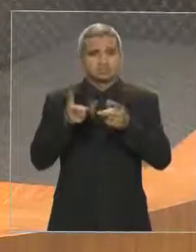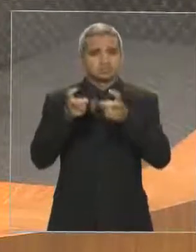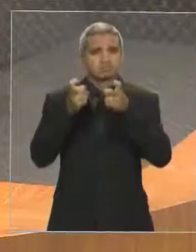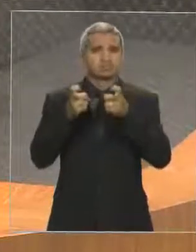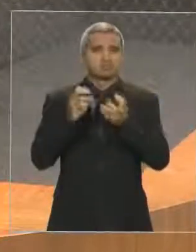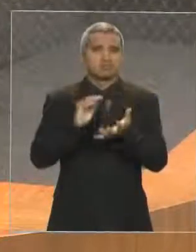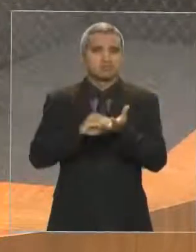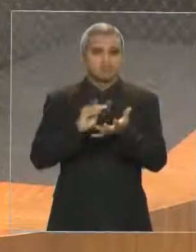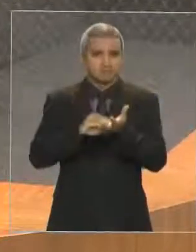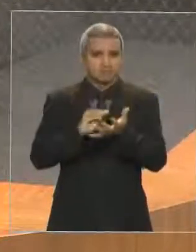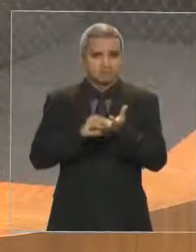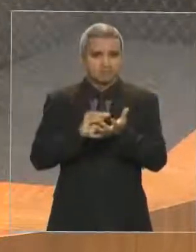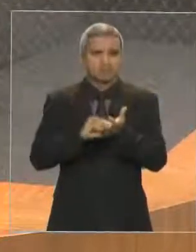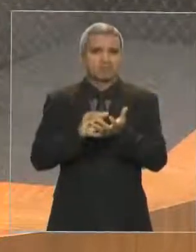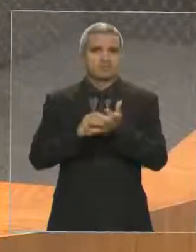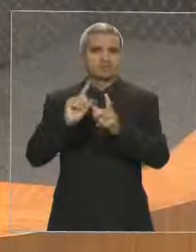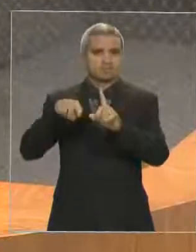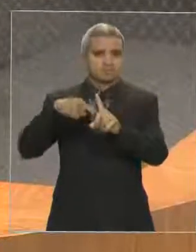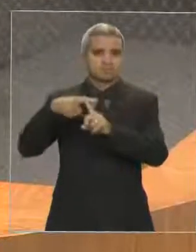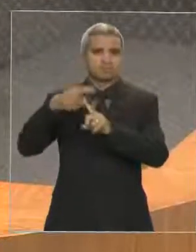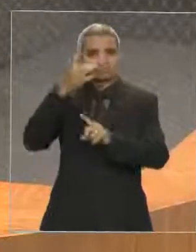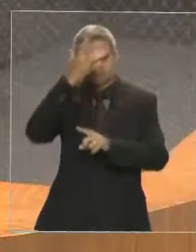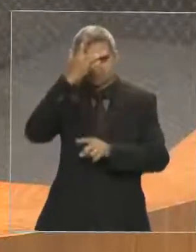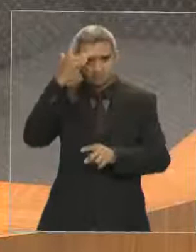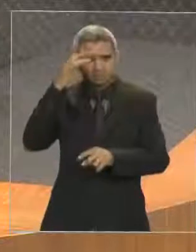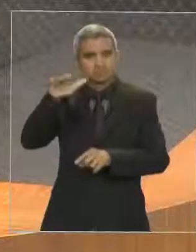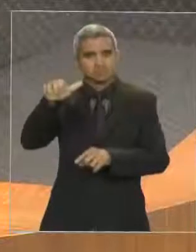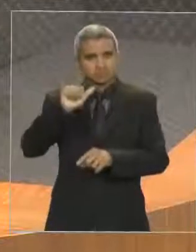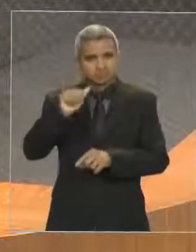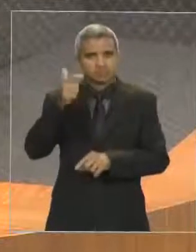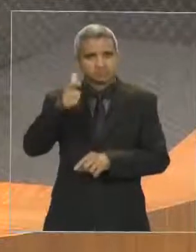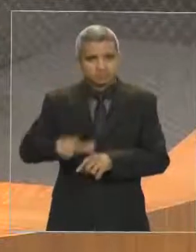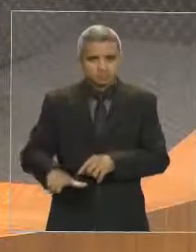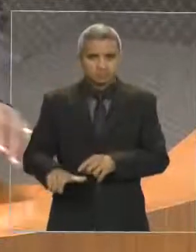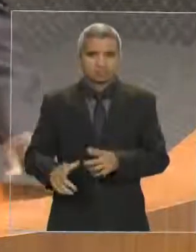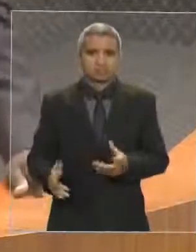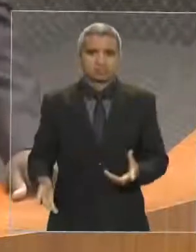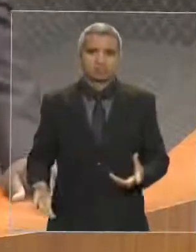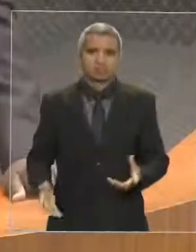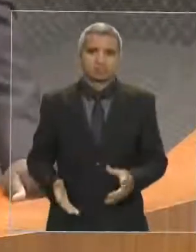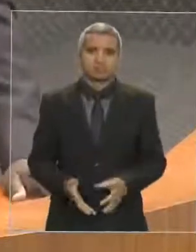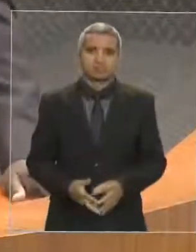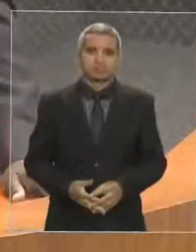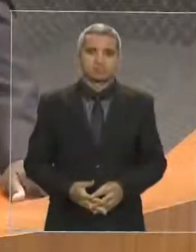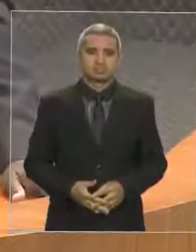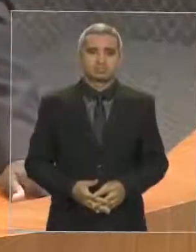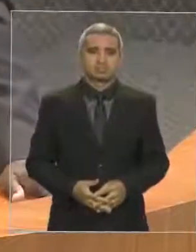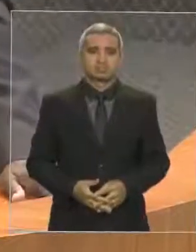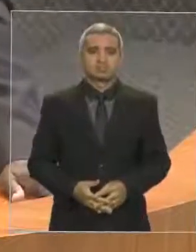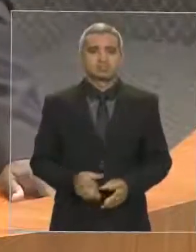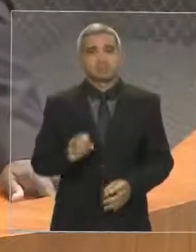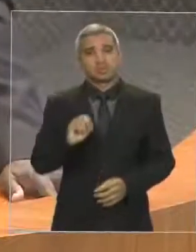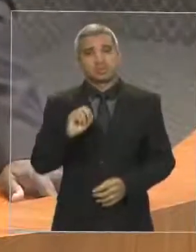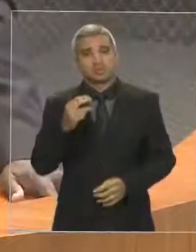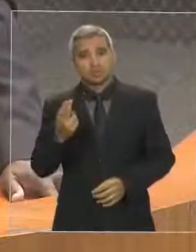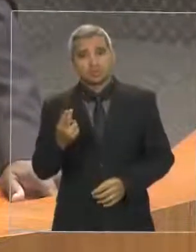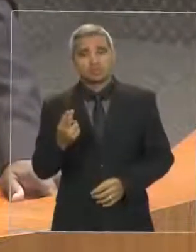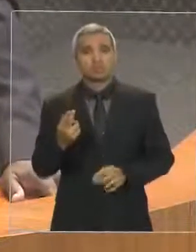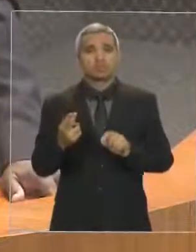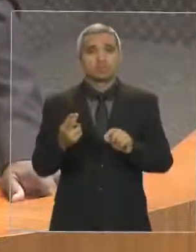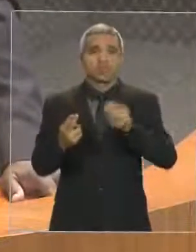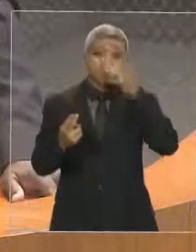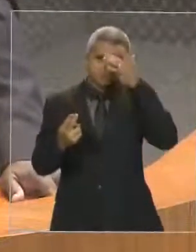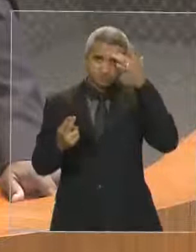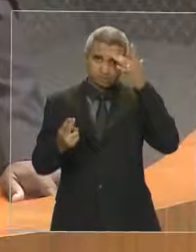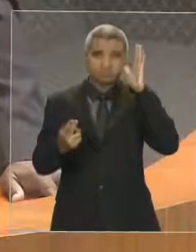jeito para mais uma convocação. Ou para a retomada, ou para a retomada daqueles que estavam